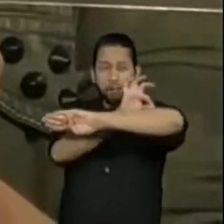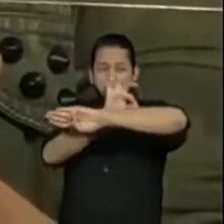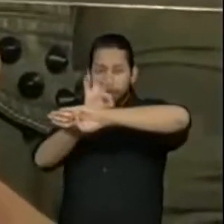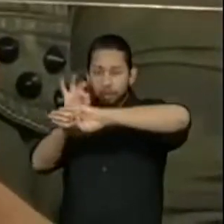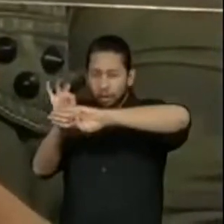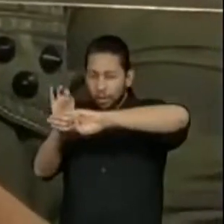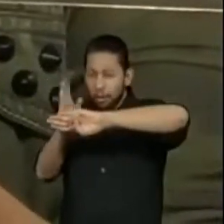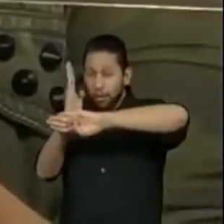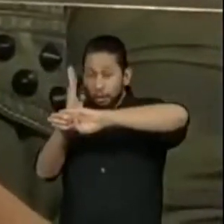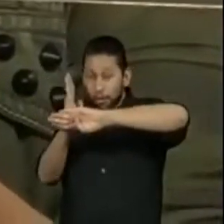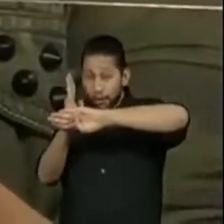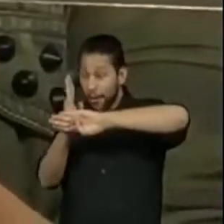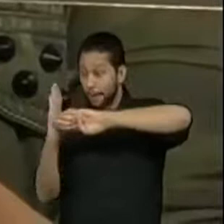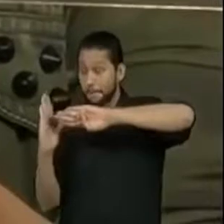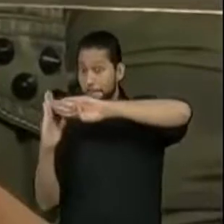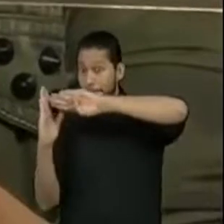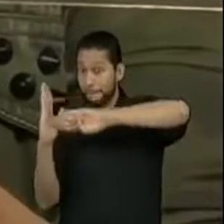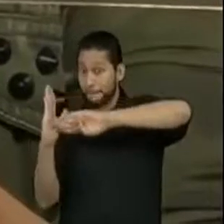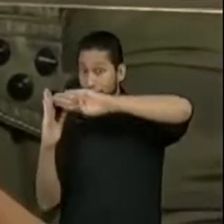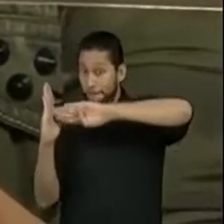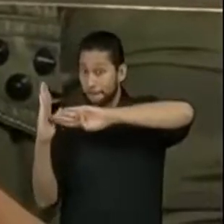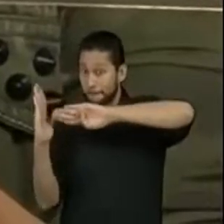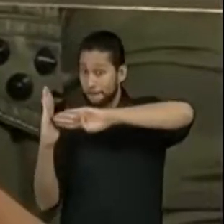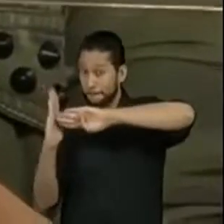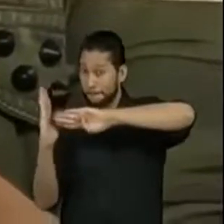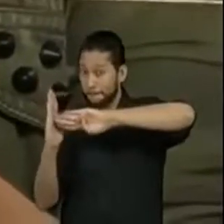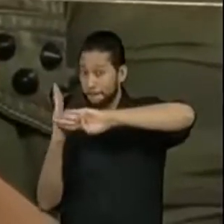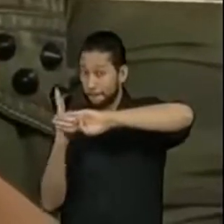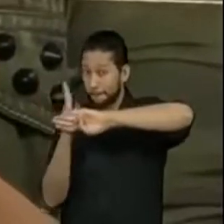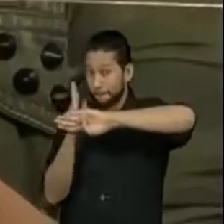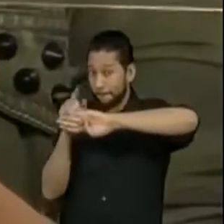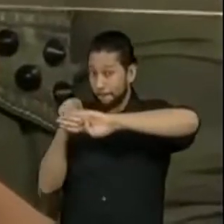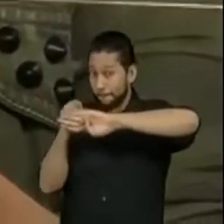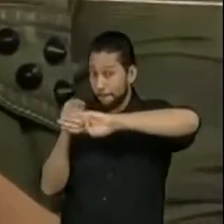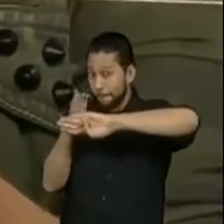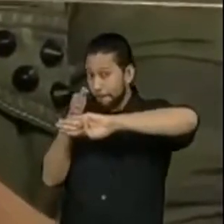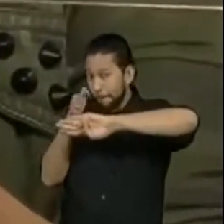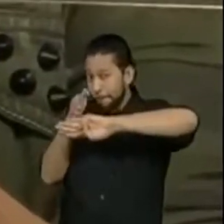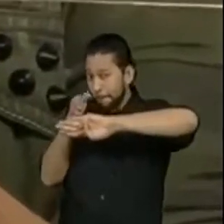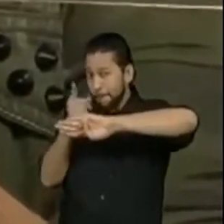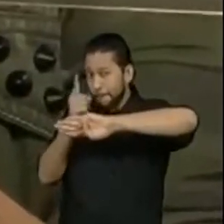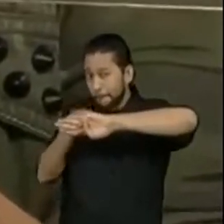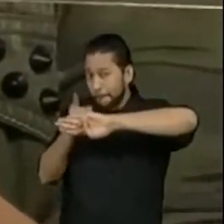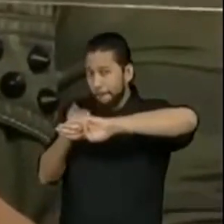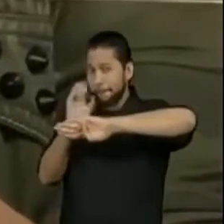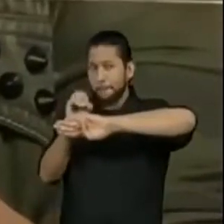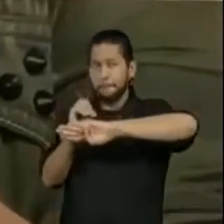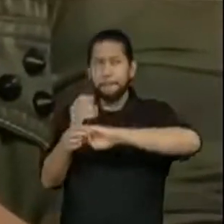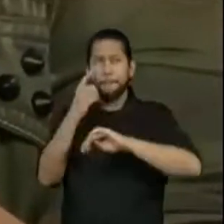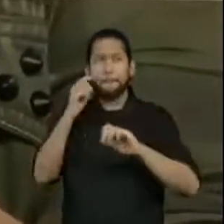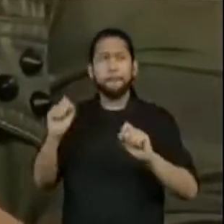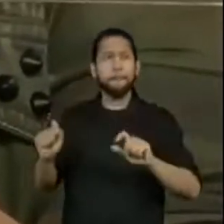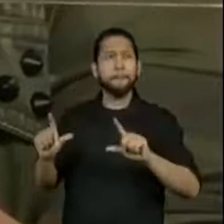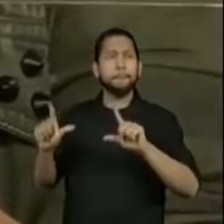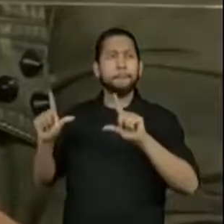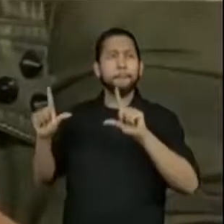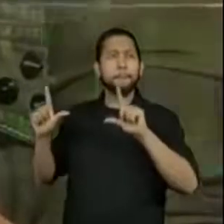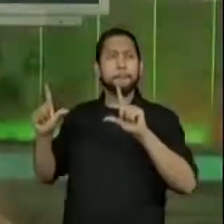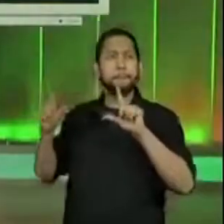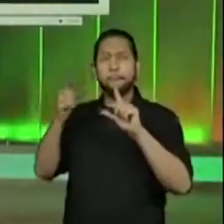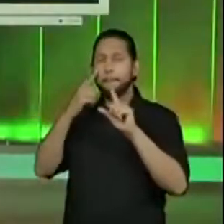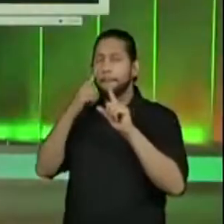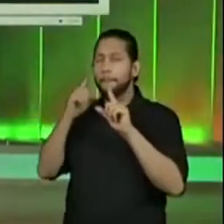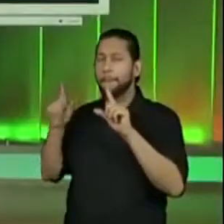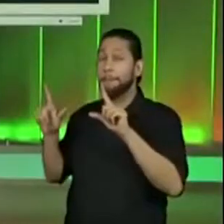e não pela pontinha da régua, ok? Eu vou ver se o oráculo consegue focar bem aqui,